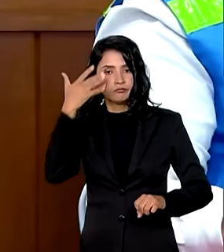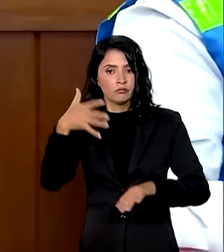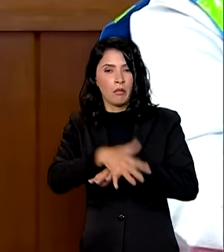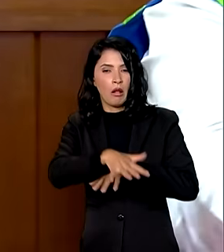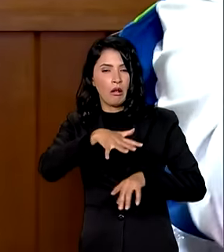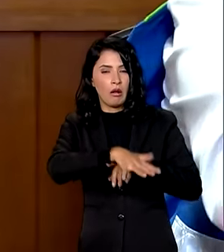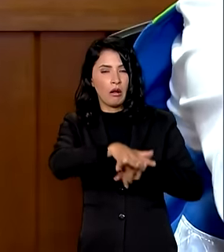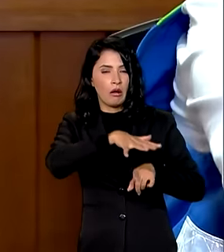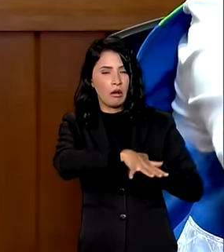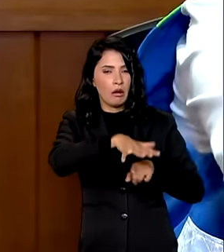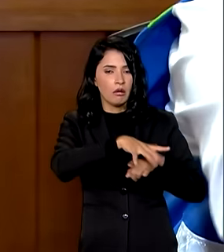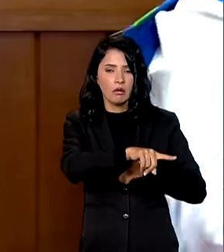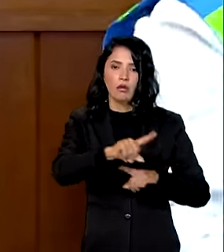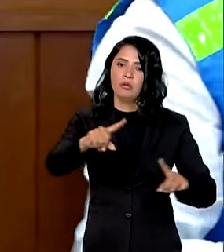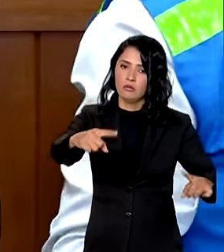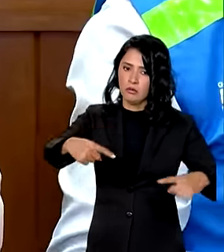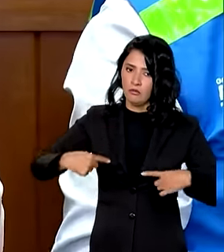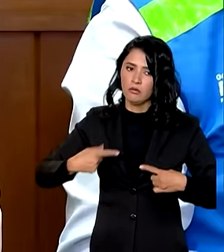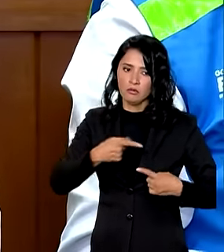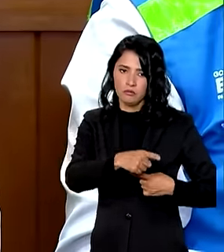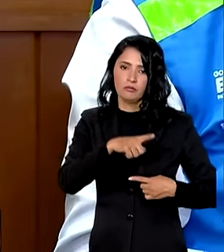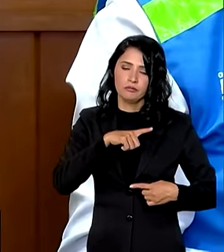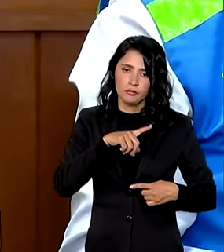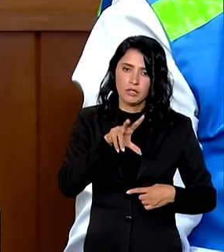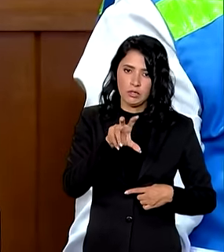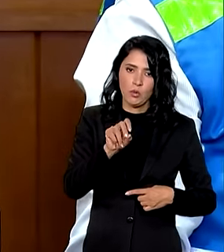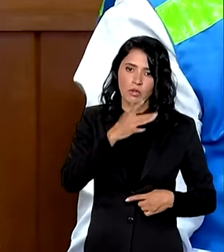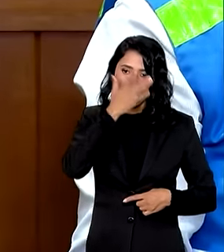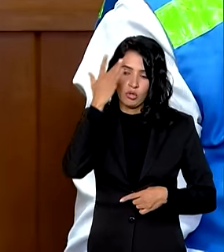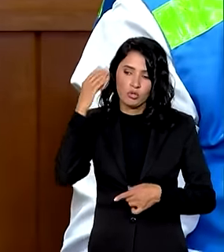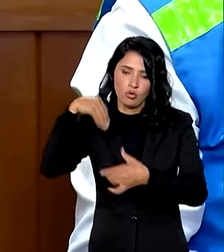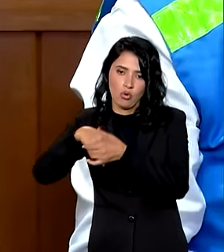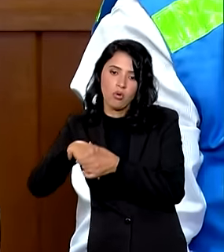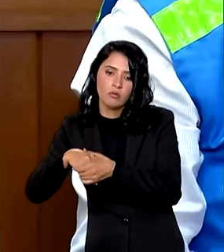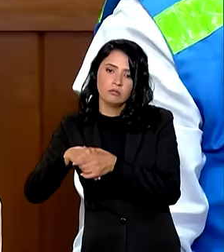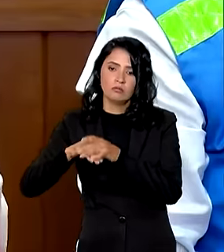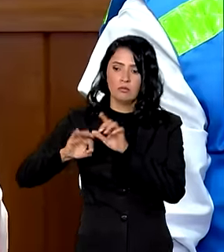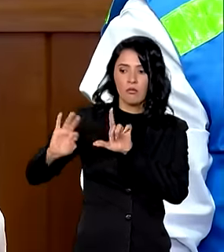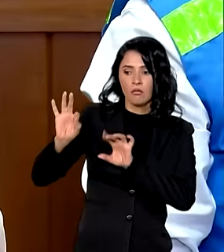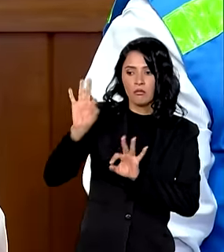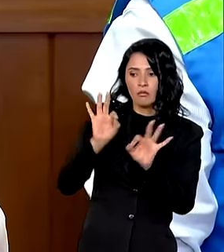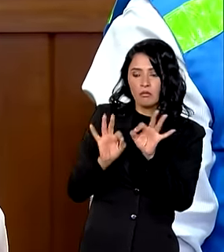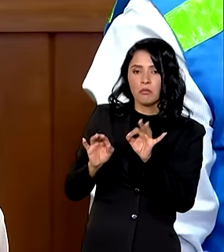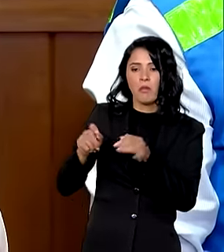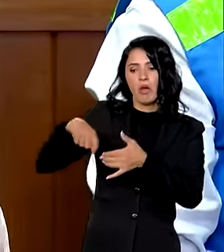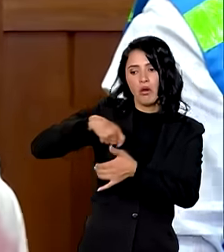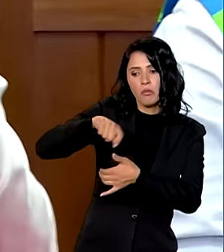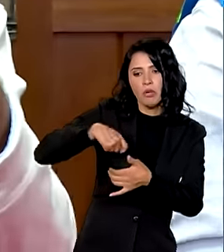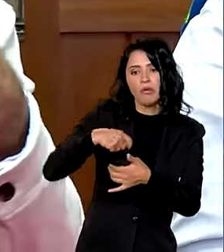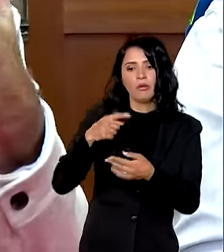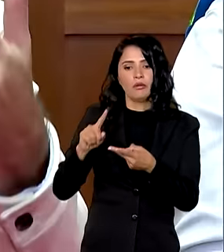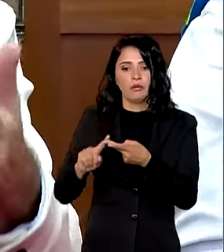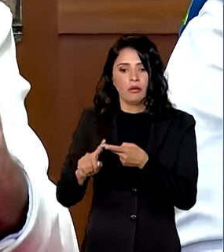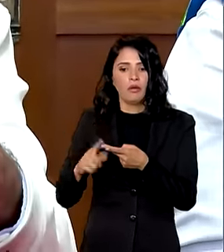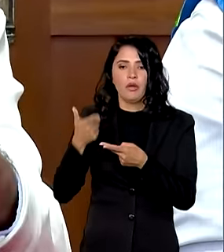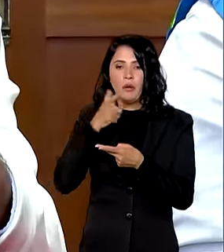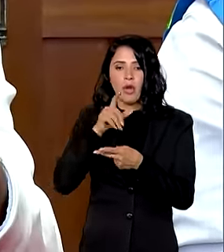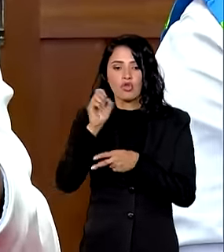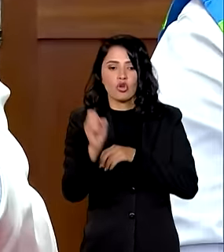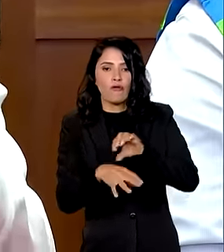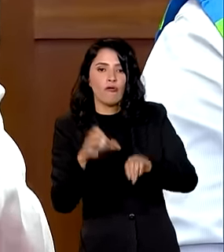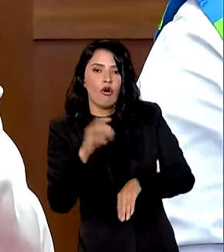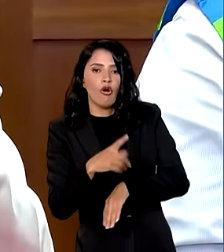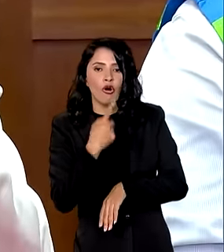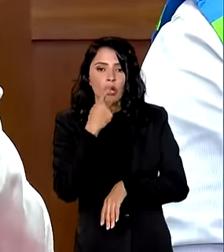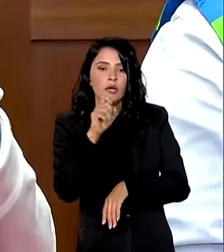enorme desafio porque um abrigo com 50 pessoas a logística para a produção da comida para o descarte do